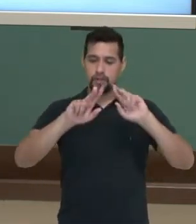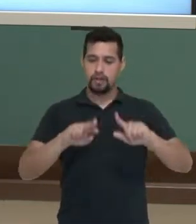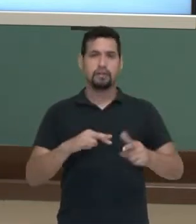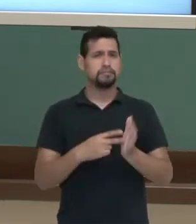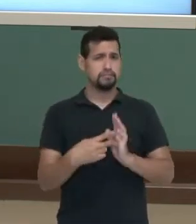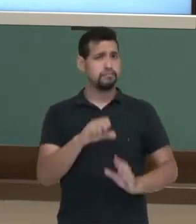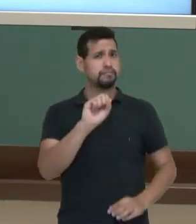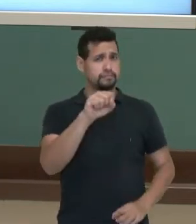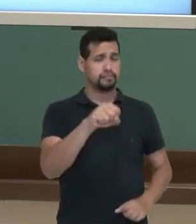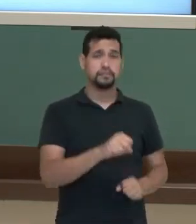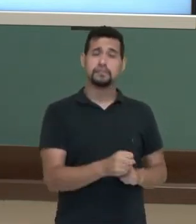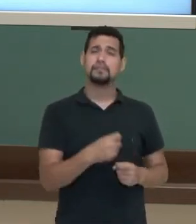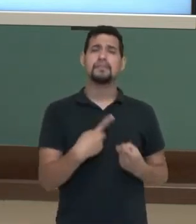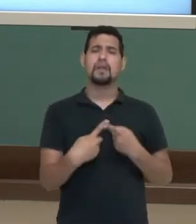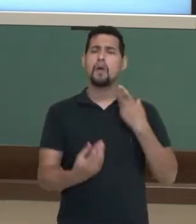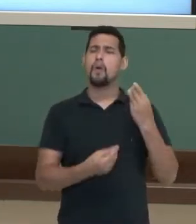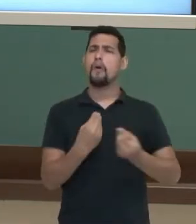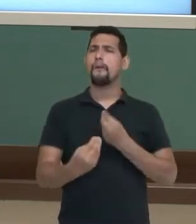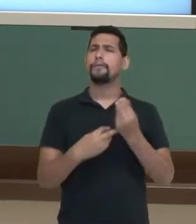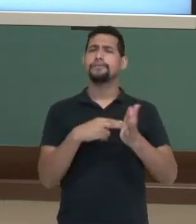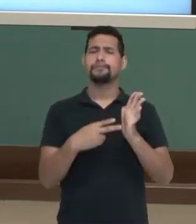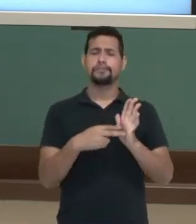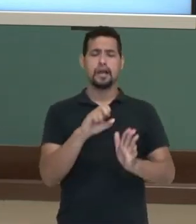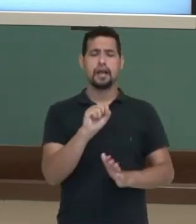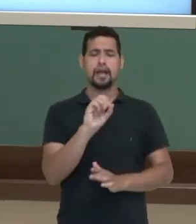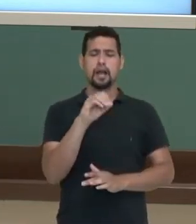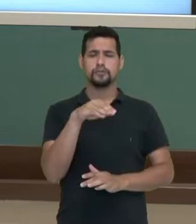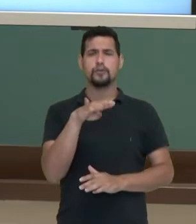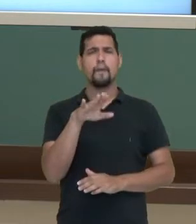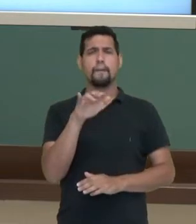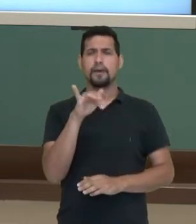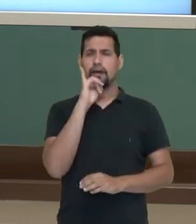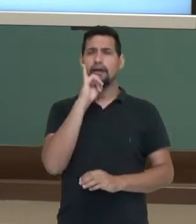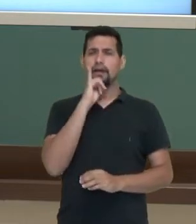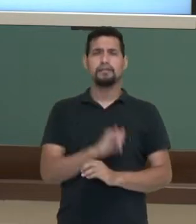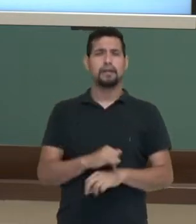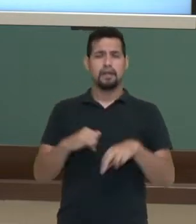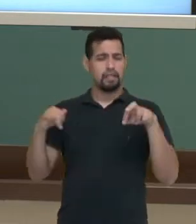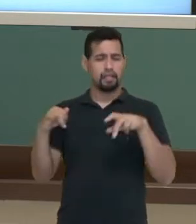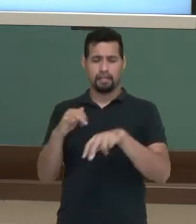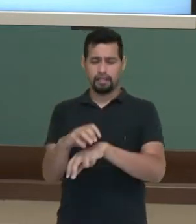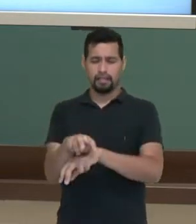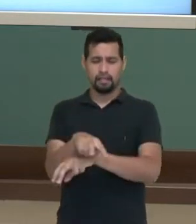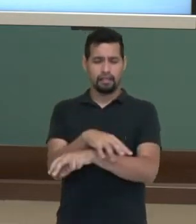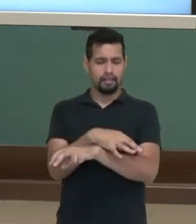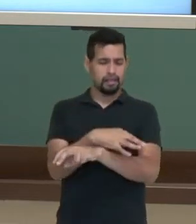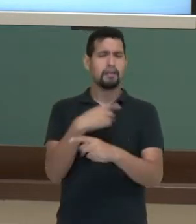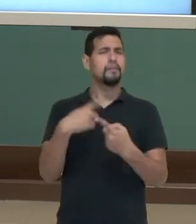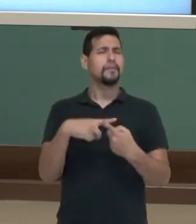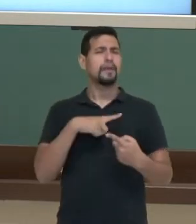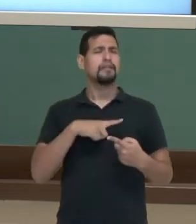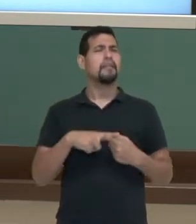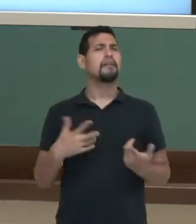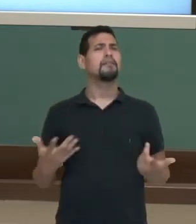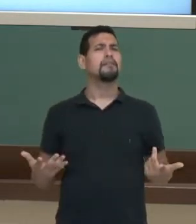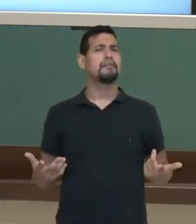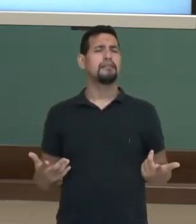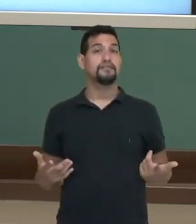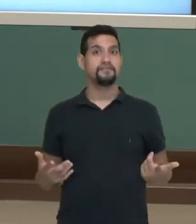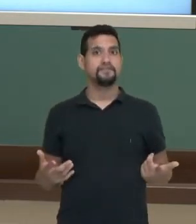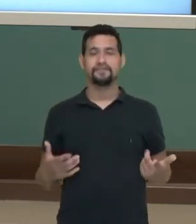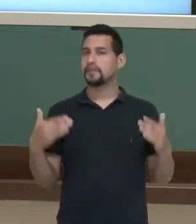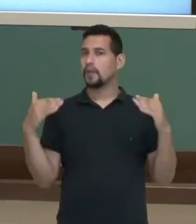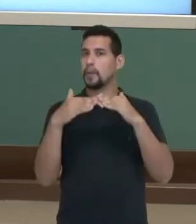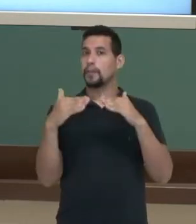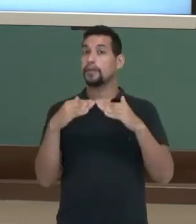Isso mesmo. E como será que essas sombras são produzidas? Por que elas existem? Tem a